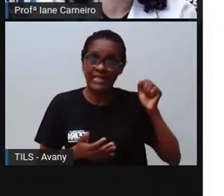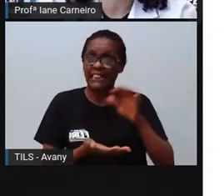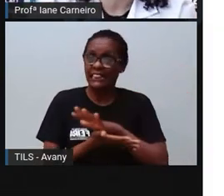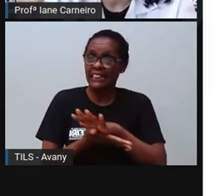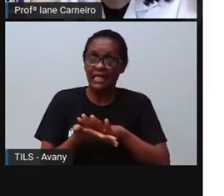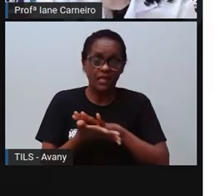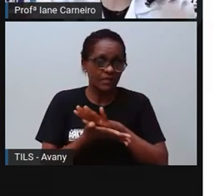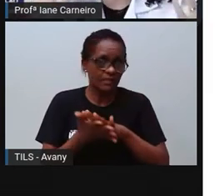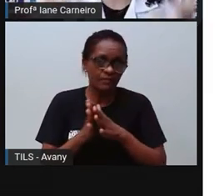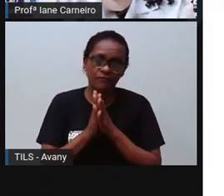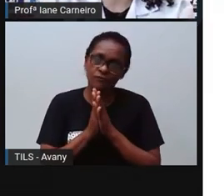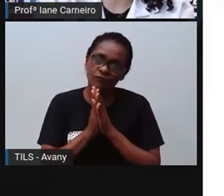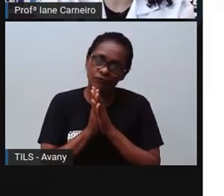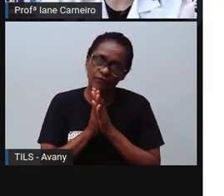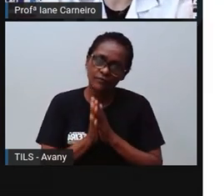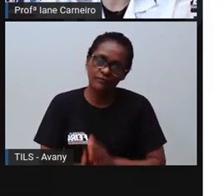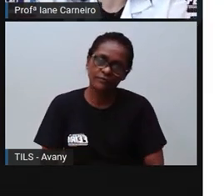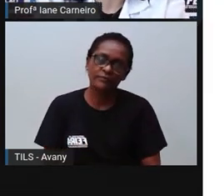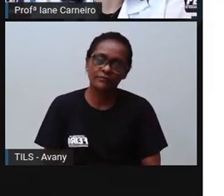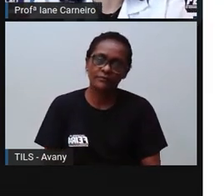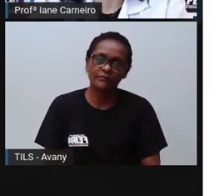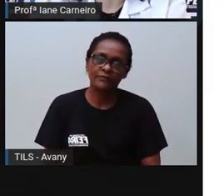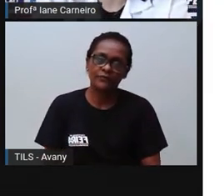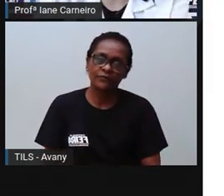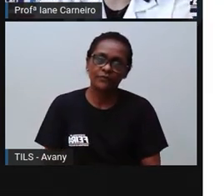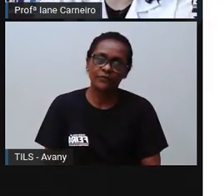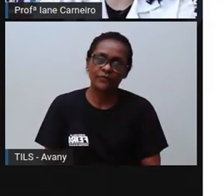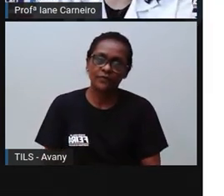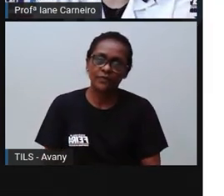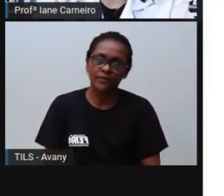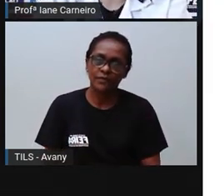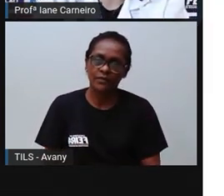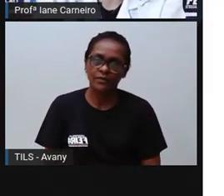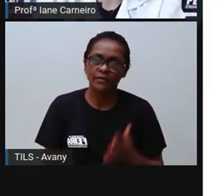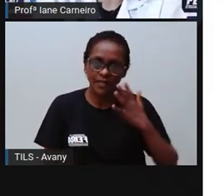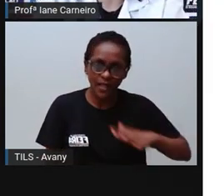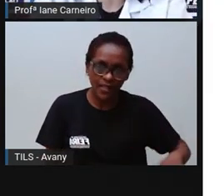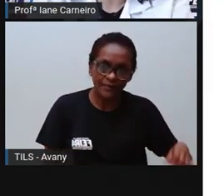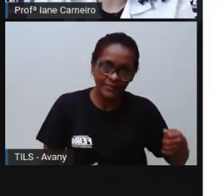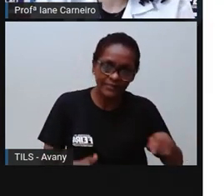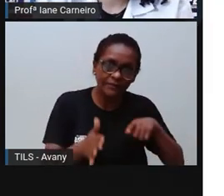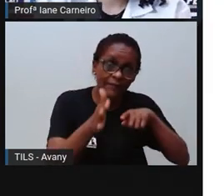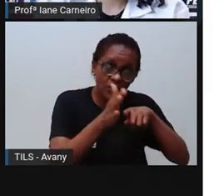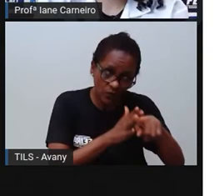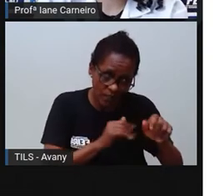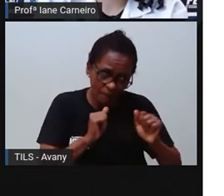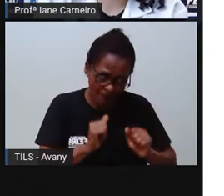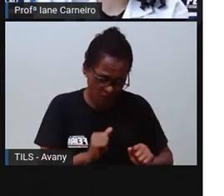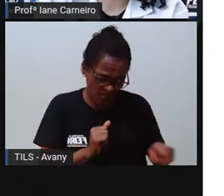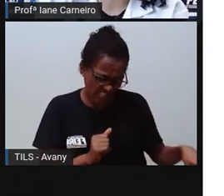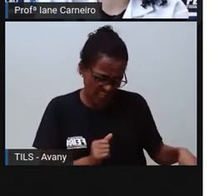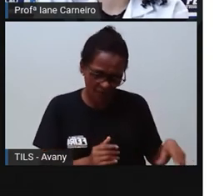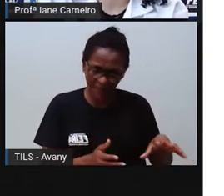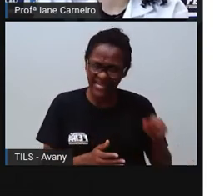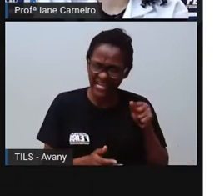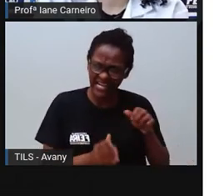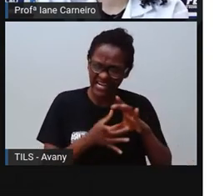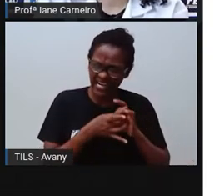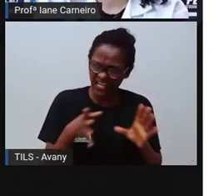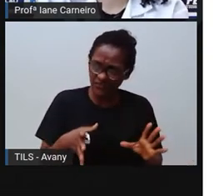criança, a criança tem que perguntar ao adulto se ele pode mexer ou não, tá certo? Pra evitar acidente.